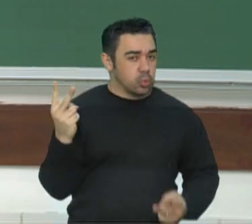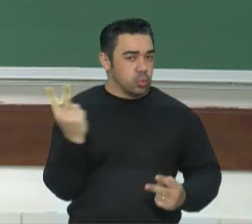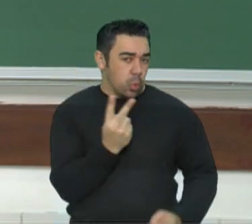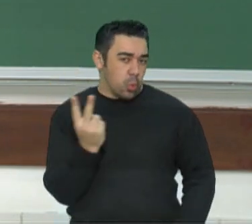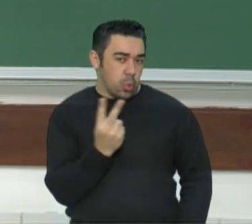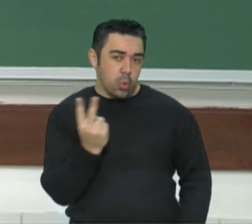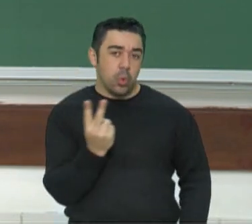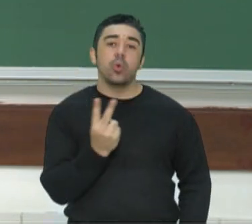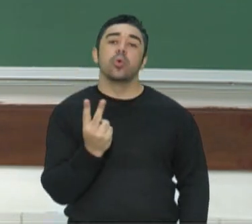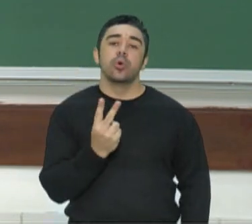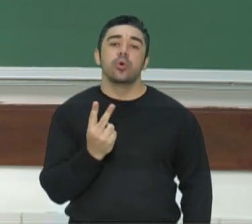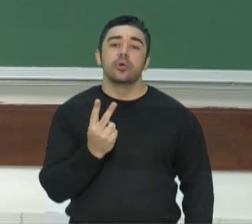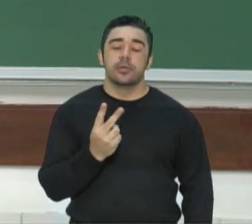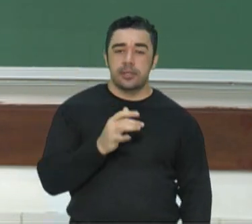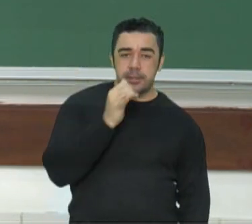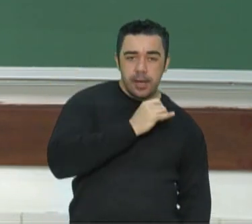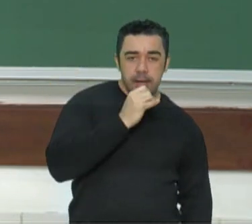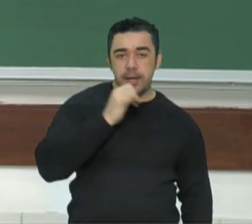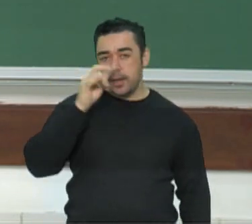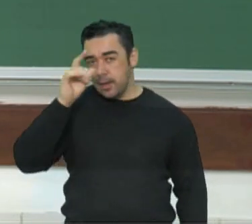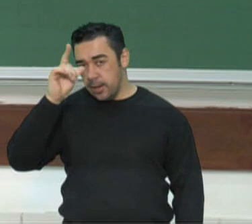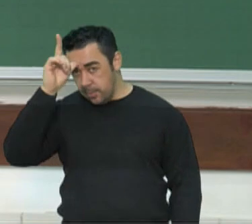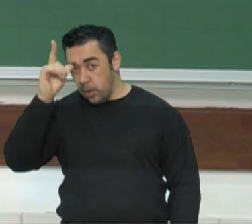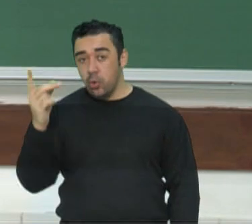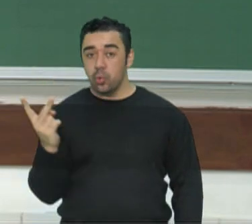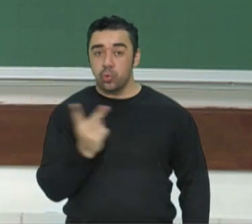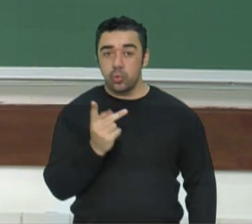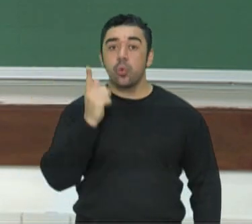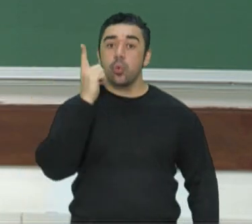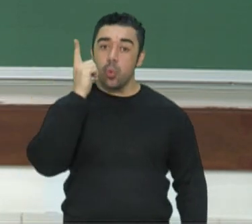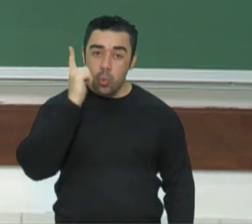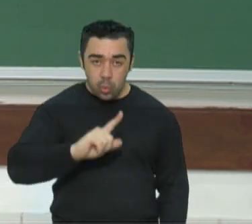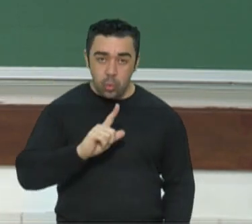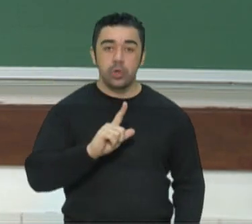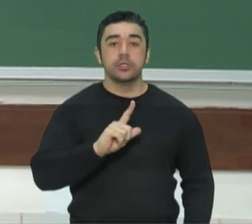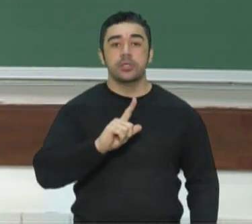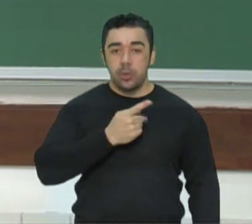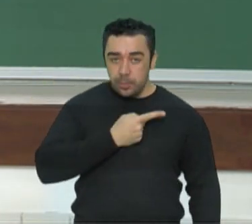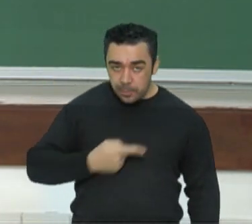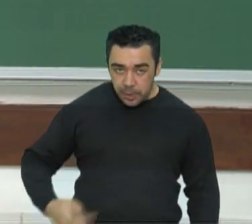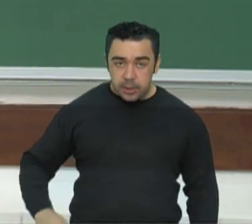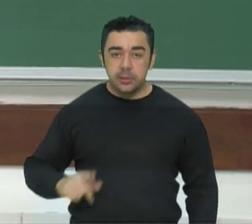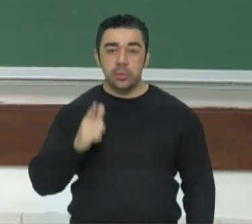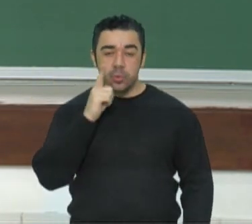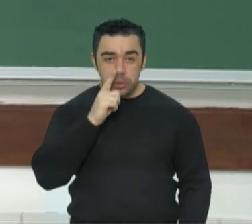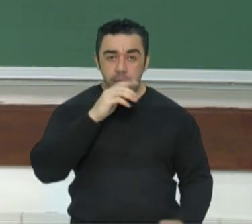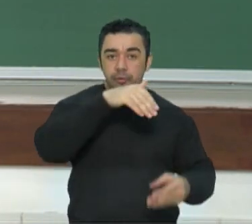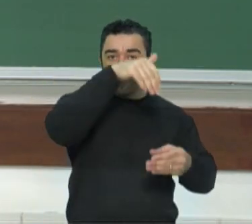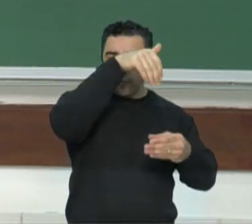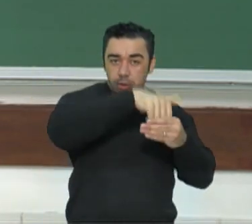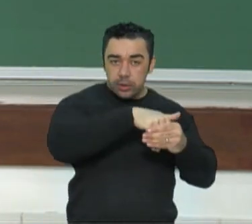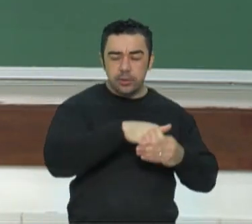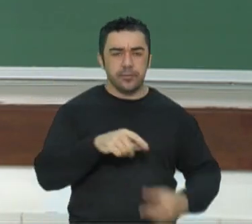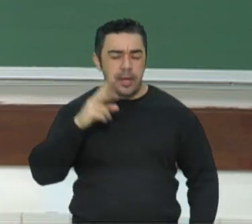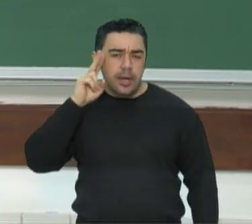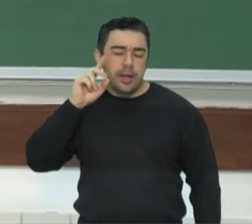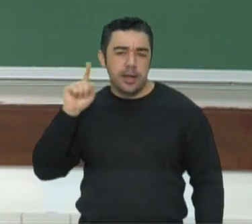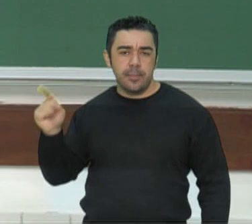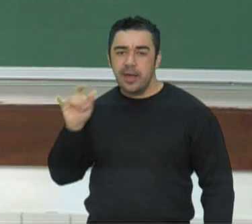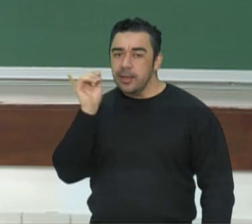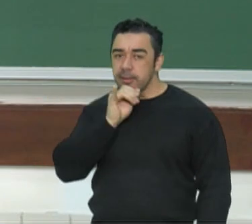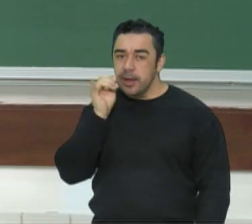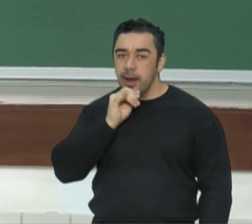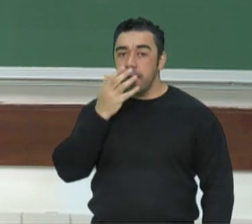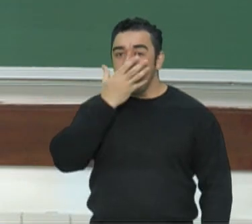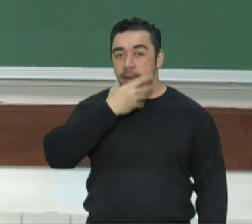assumiram o poder pela via legal. Lembre-se que, no caso da Itália, o rei Vítor Emanuel III